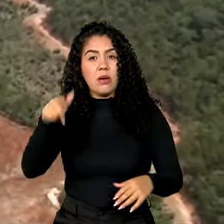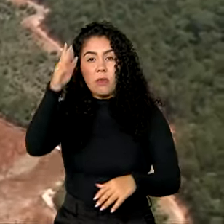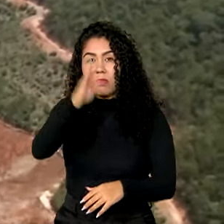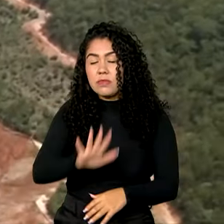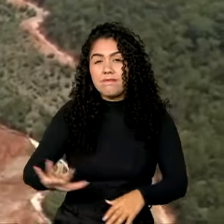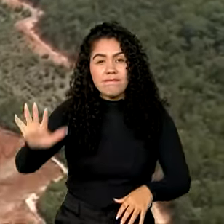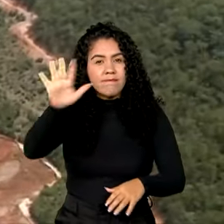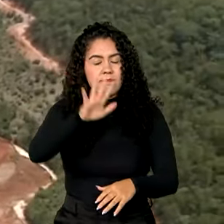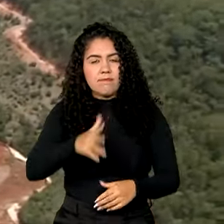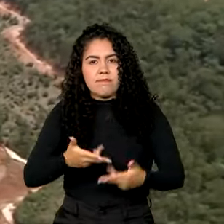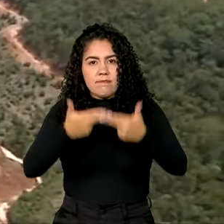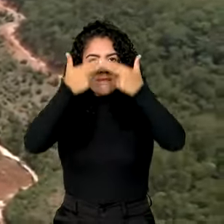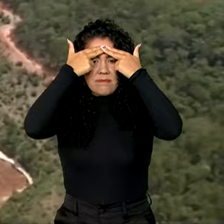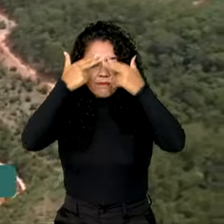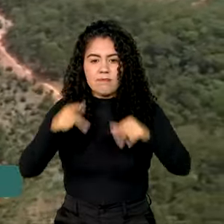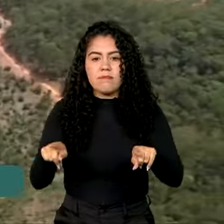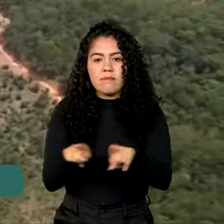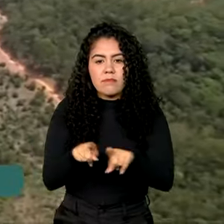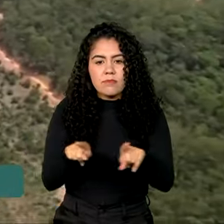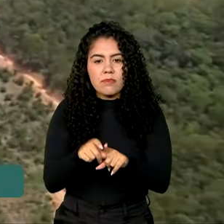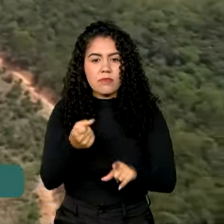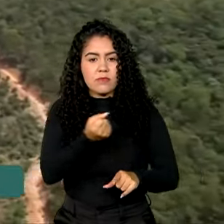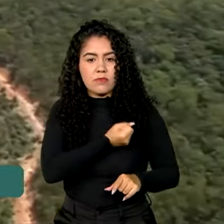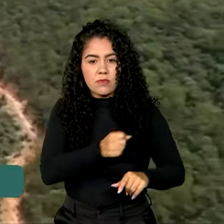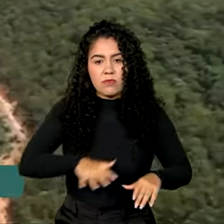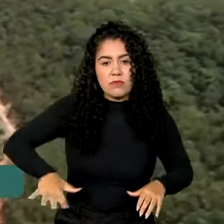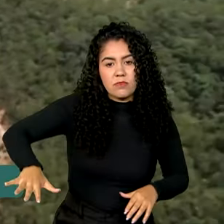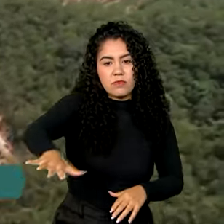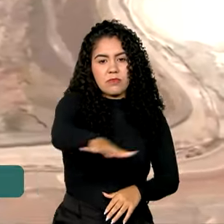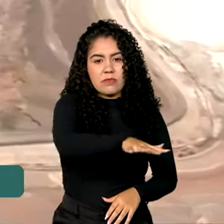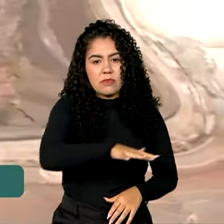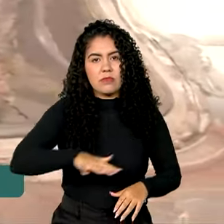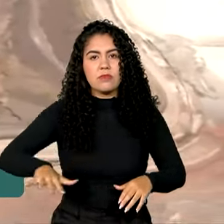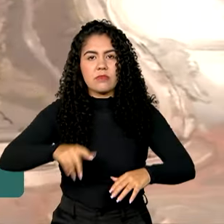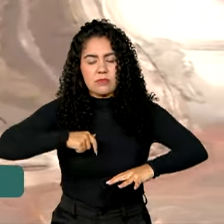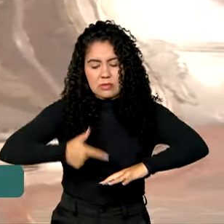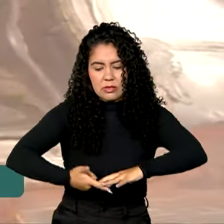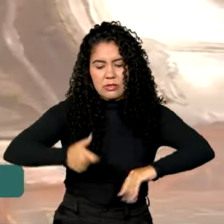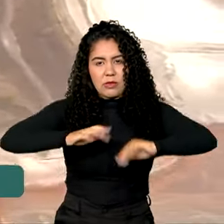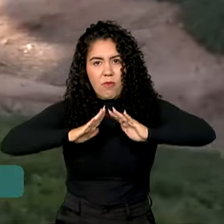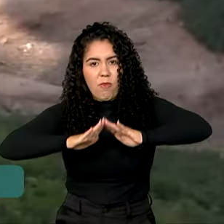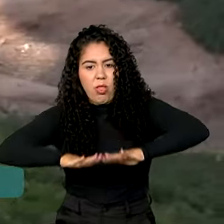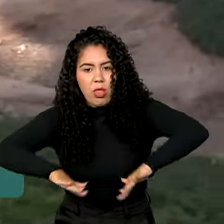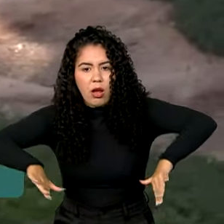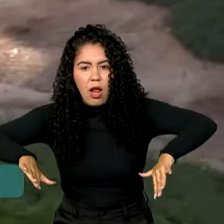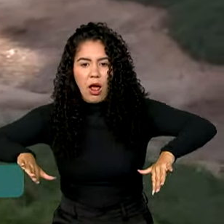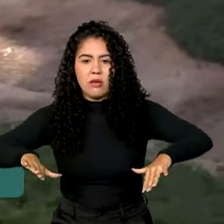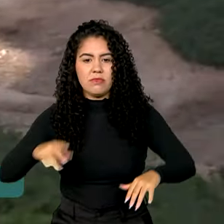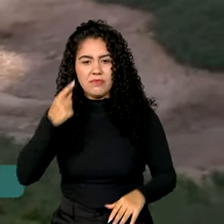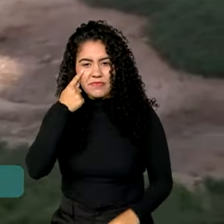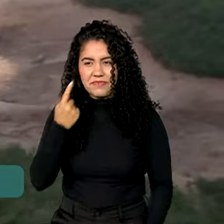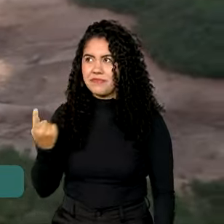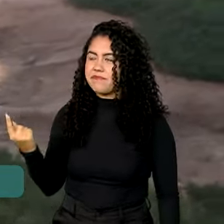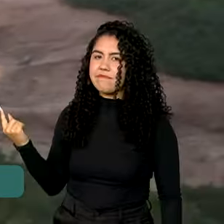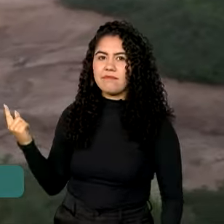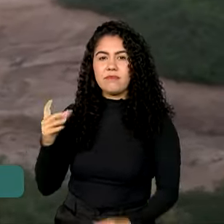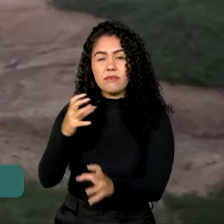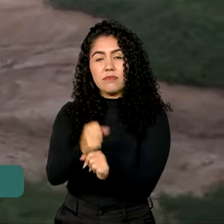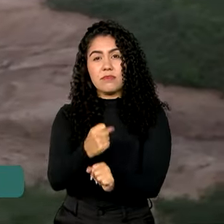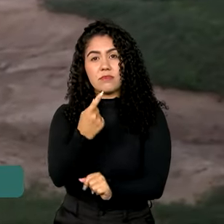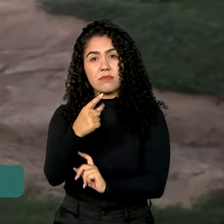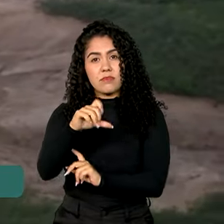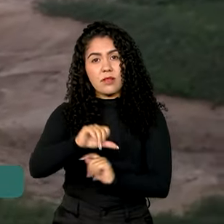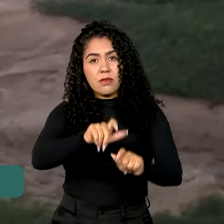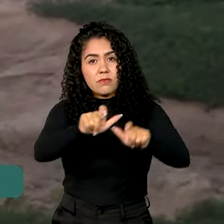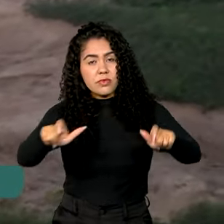Cerca de 40 milhões de metros cúbicos de rejeitos de mineração escaparam da barragem. 19 pessoas morreram,